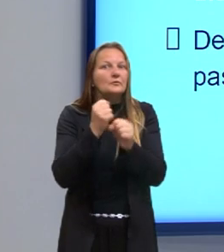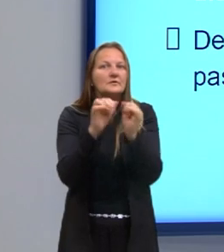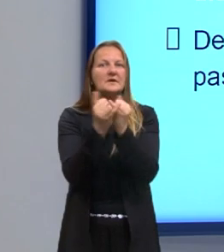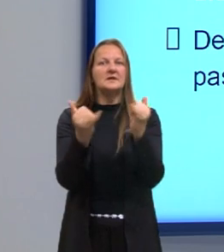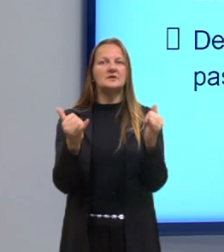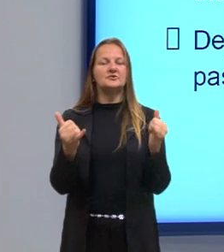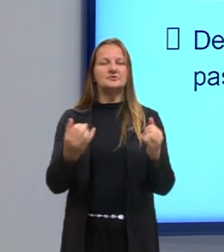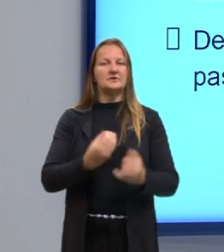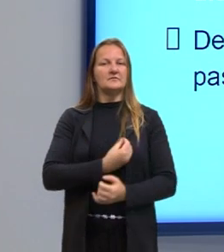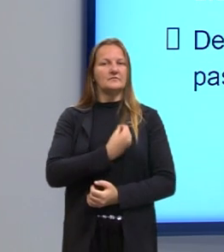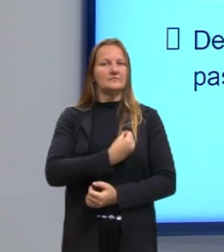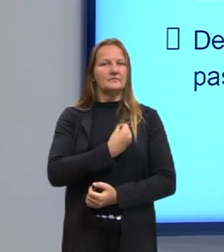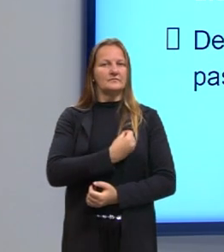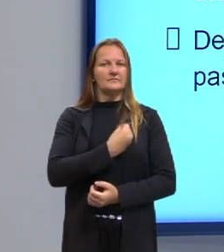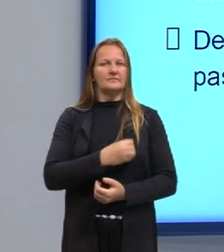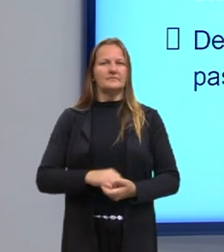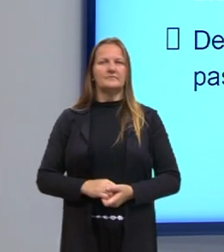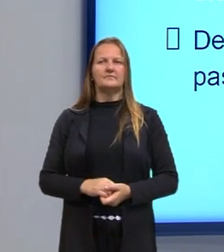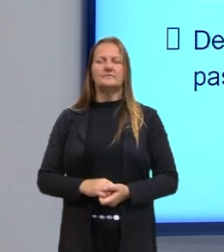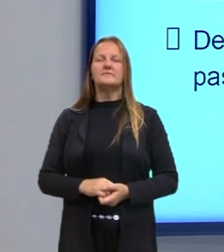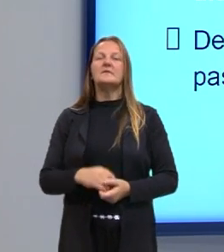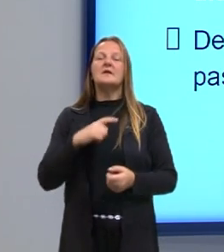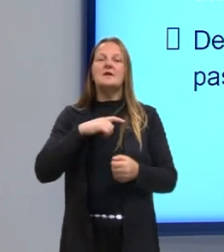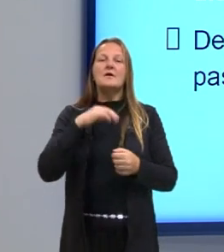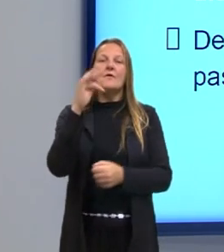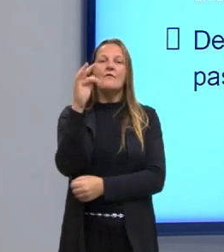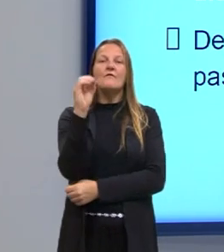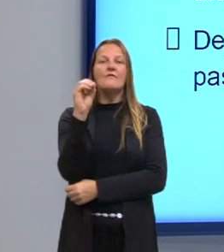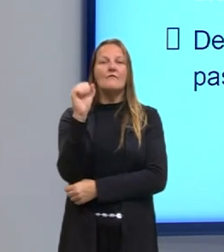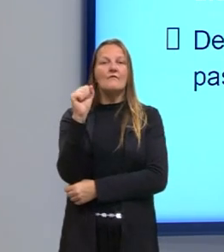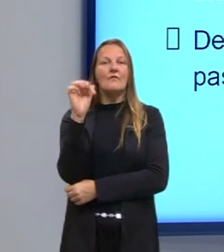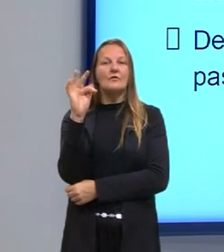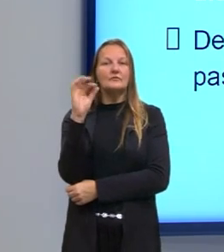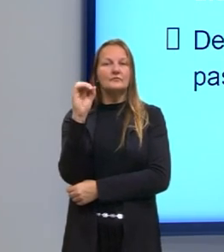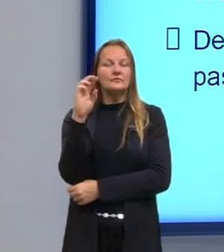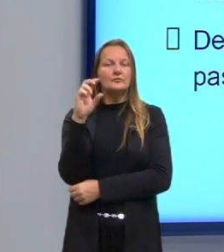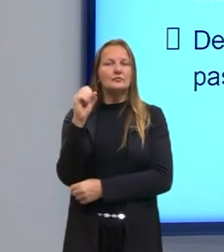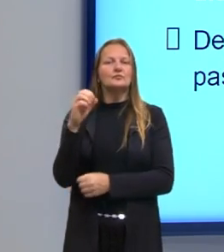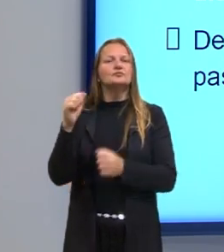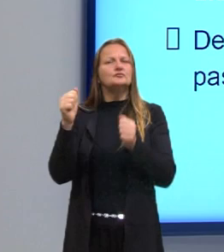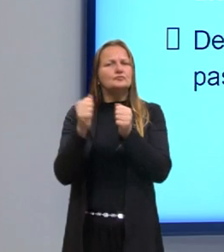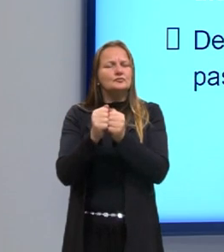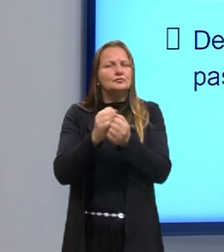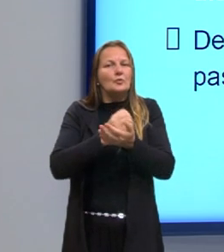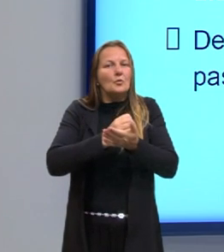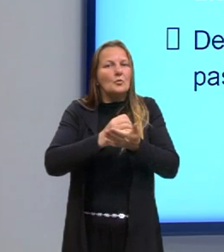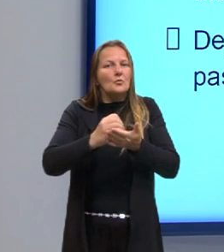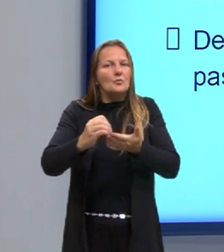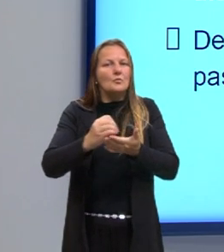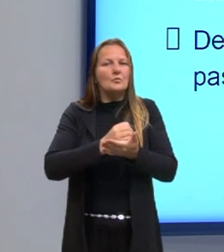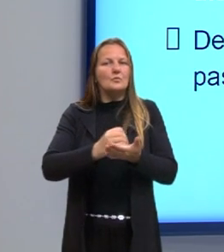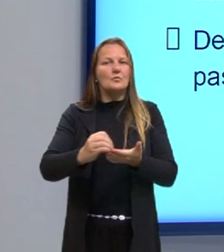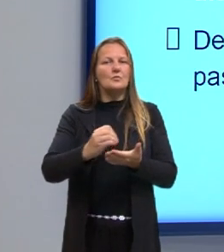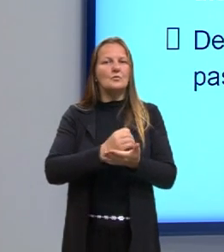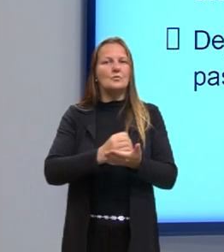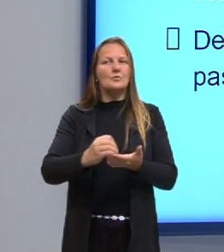o fósforo, ele tende a circular com componentes orgânicos na forma de